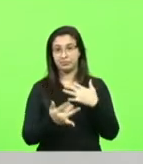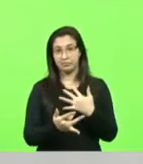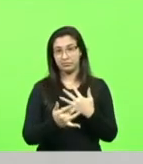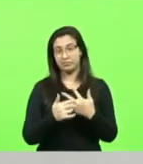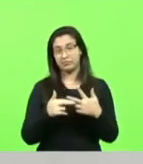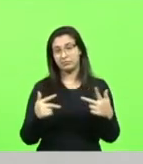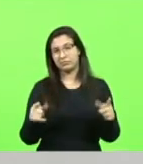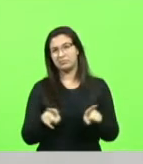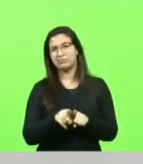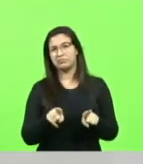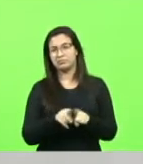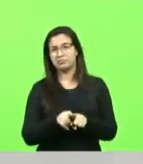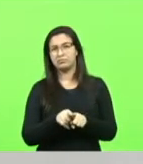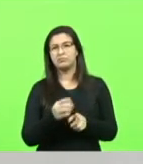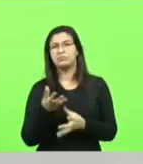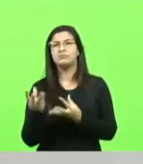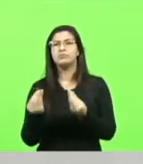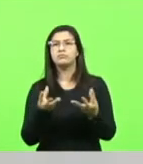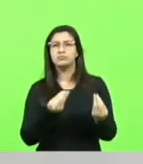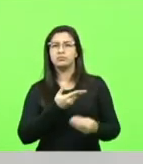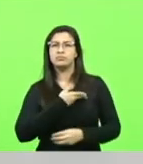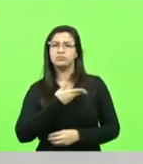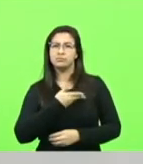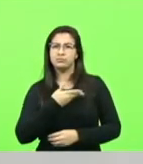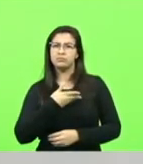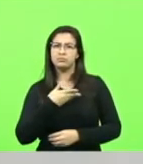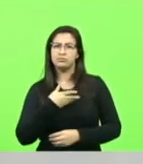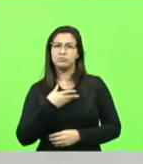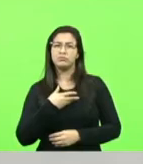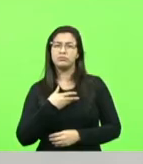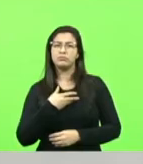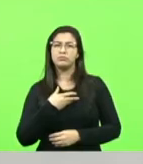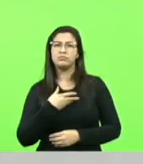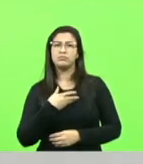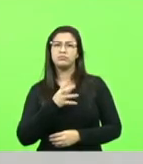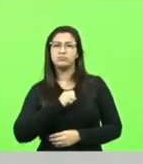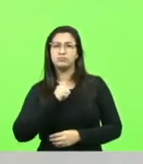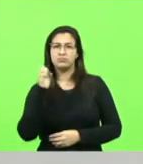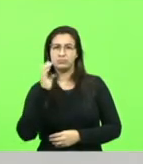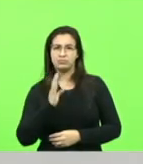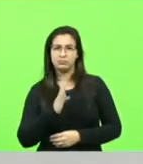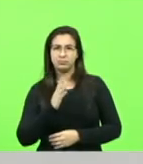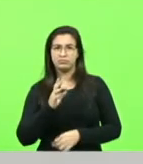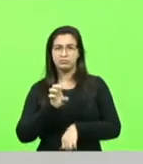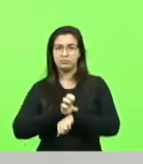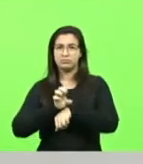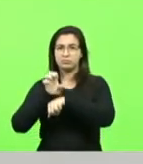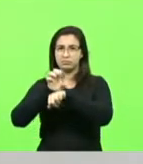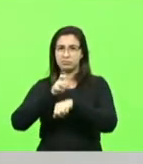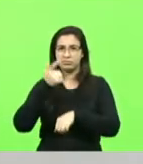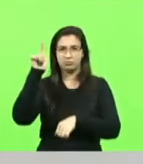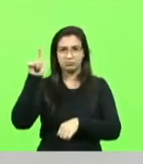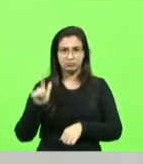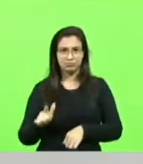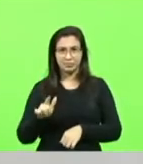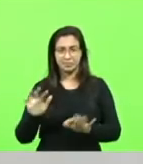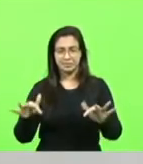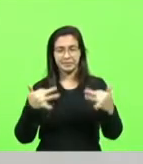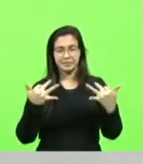temos muitos amigos patriotas de outros estados. Então, eu falo do estado de Santa Catarina. Nos acompanham pelas redes sociais.